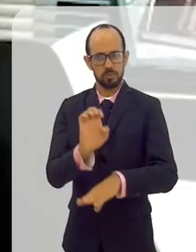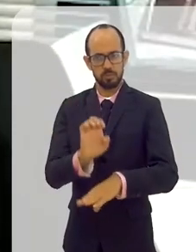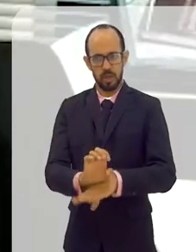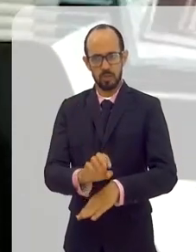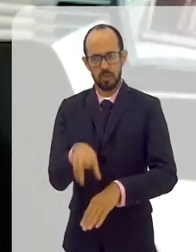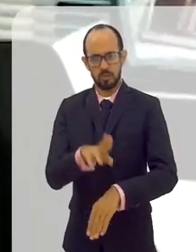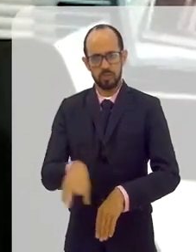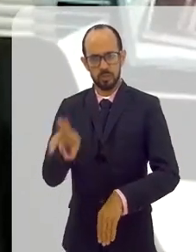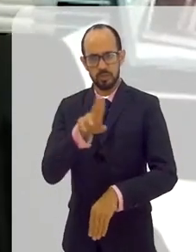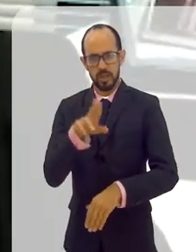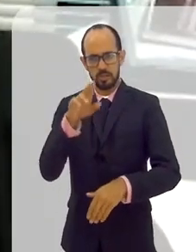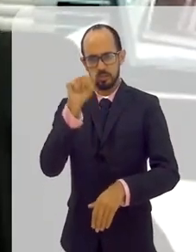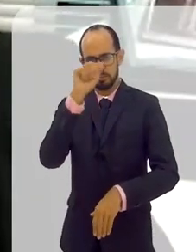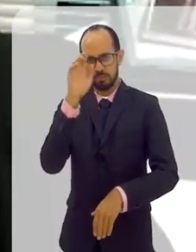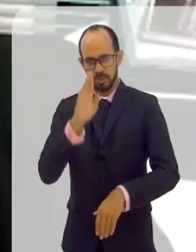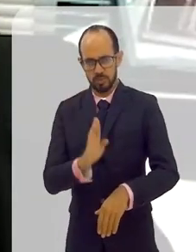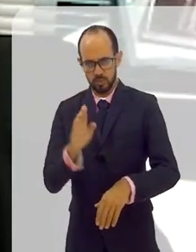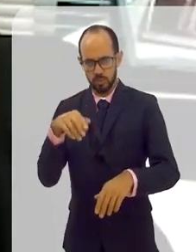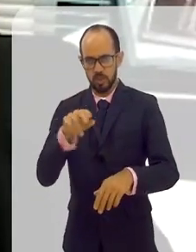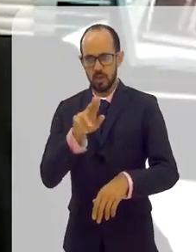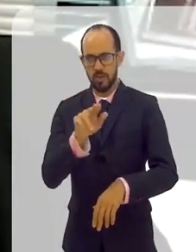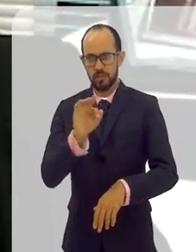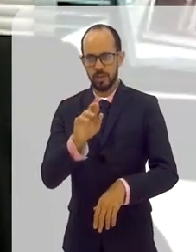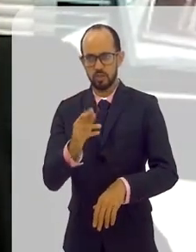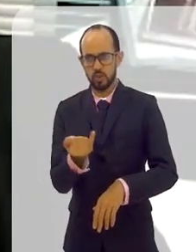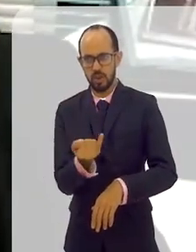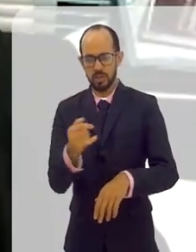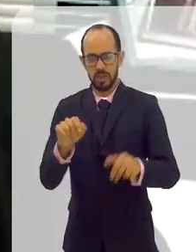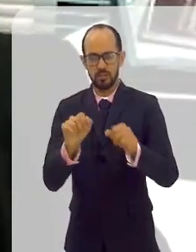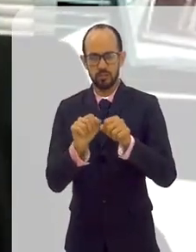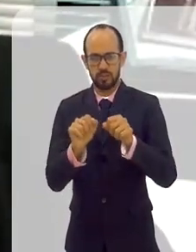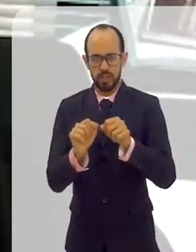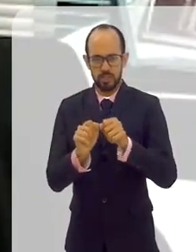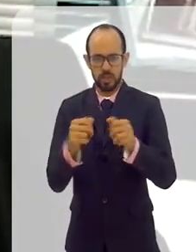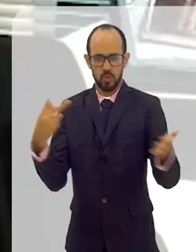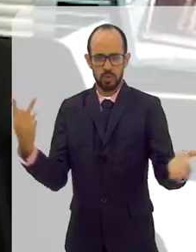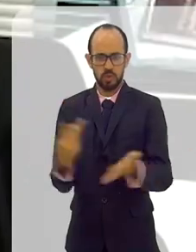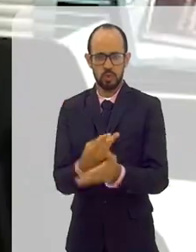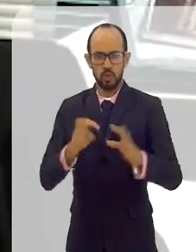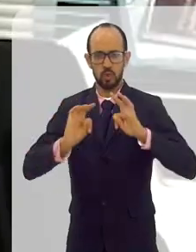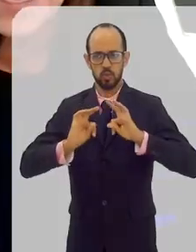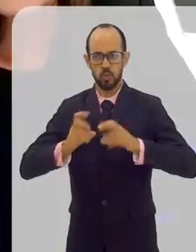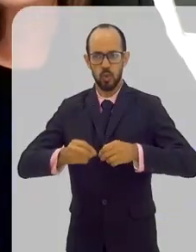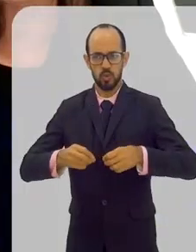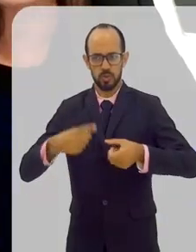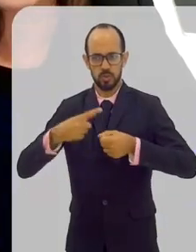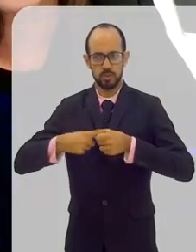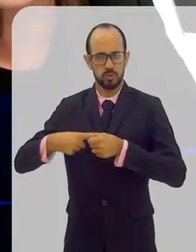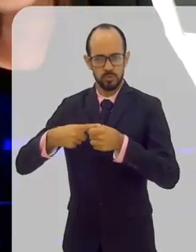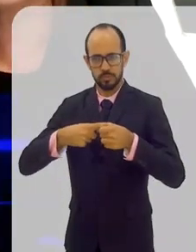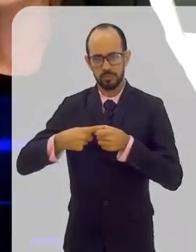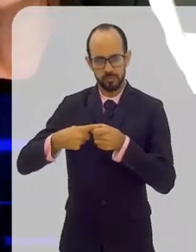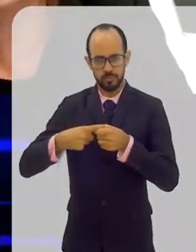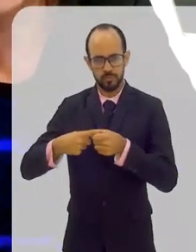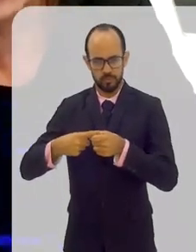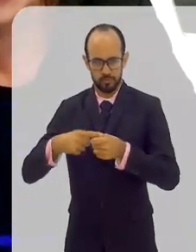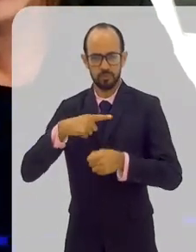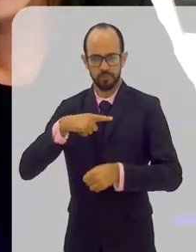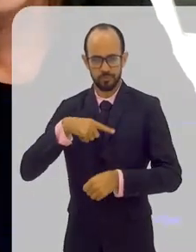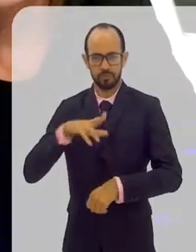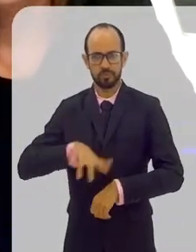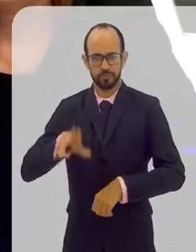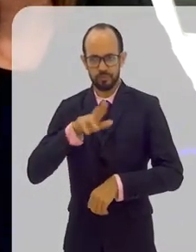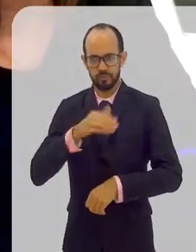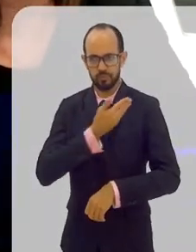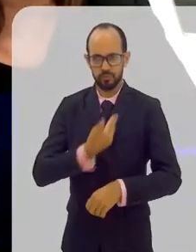as universidades brasileiras. O que a UFRJ fez aconteceu em todas as cidades nas quais há universidade